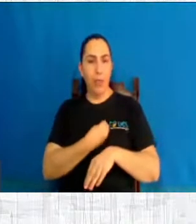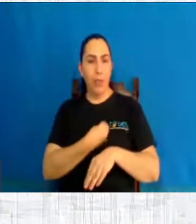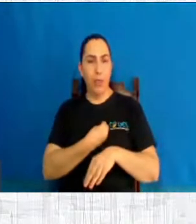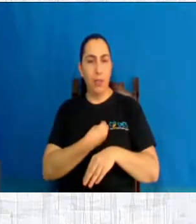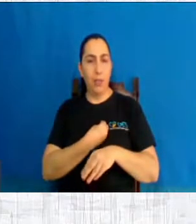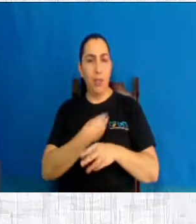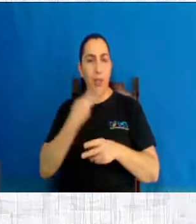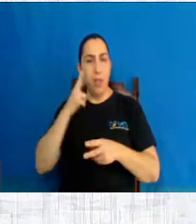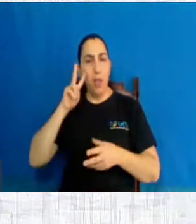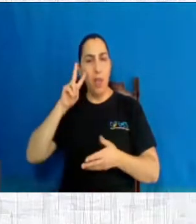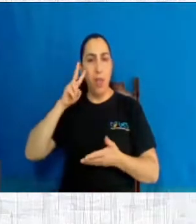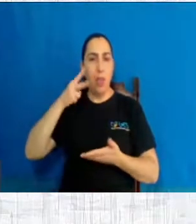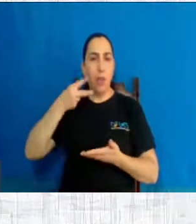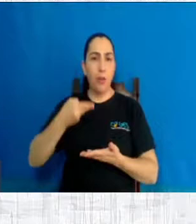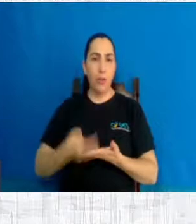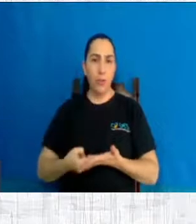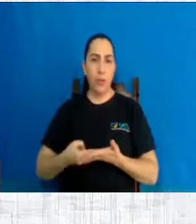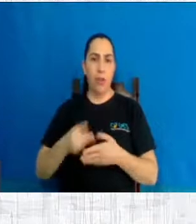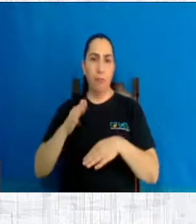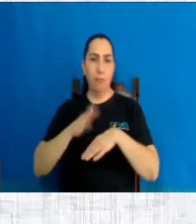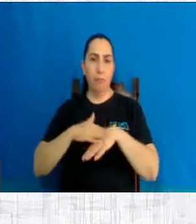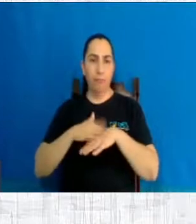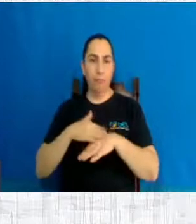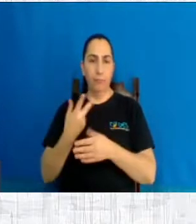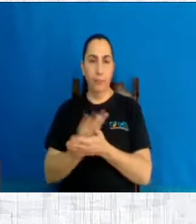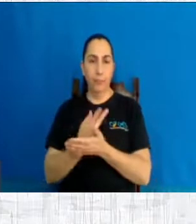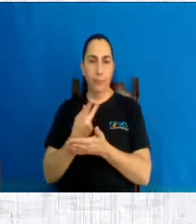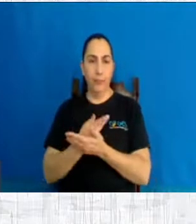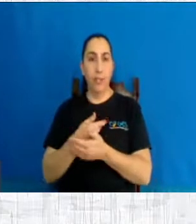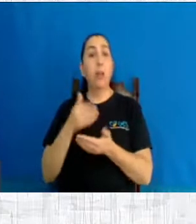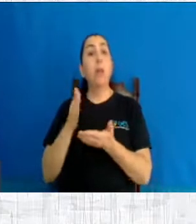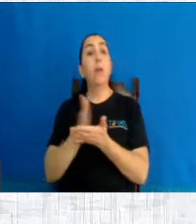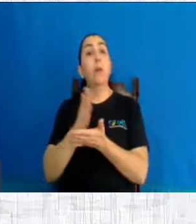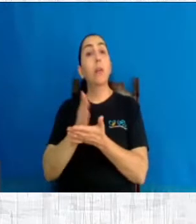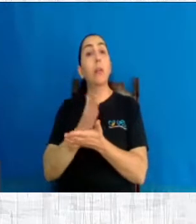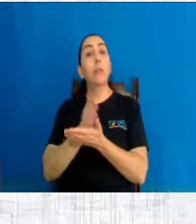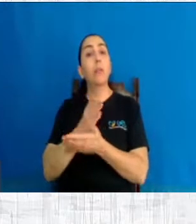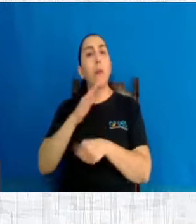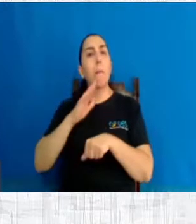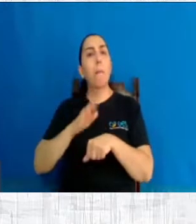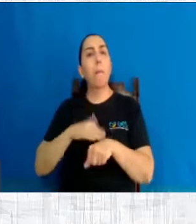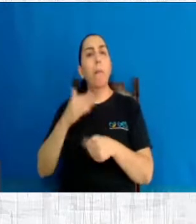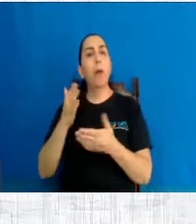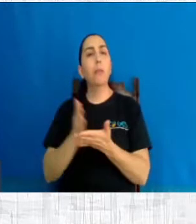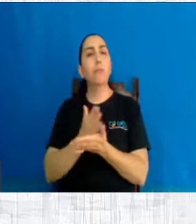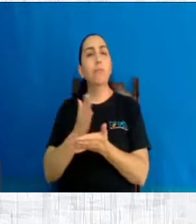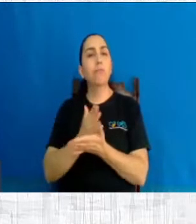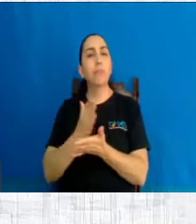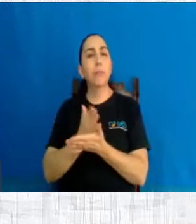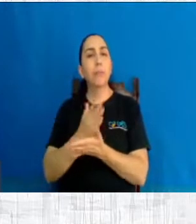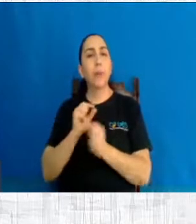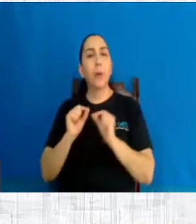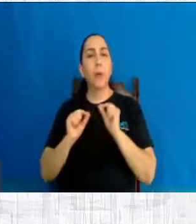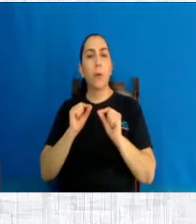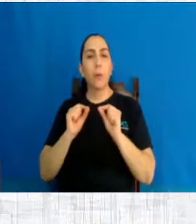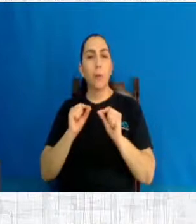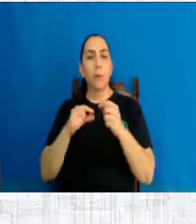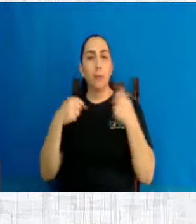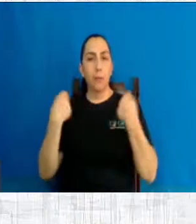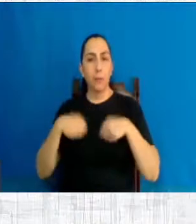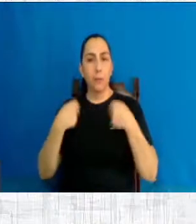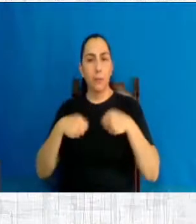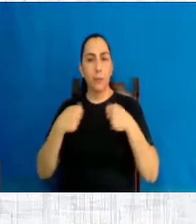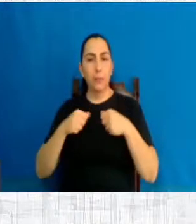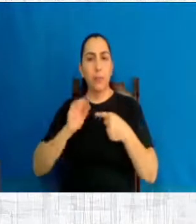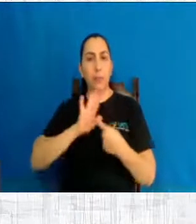erros. e qual o livro mais completo e mais recente sobre legalização do aborto? Esta obra aqui, precisamos falar sobre aborto, mitos e